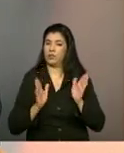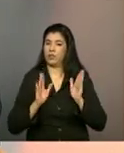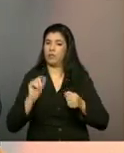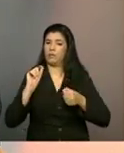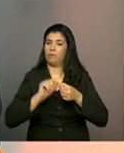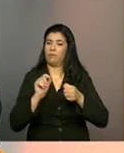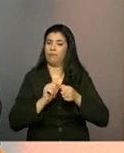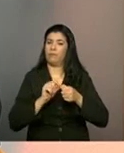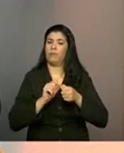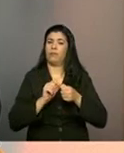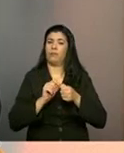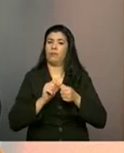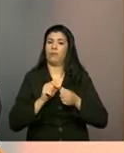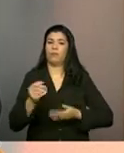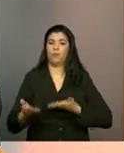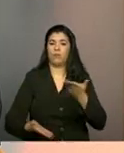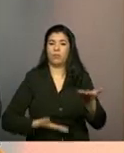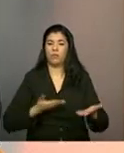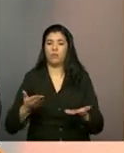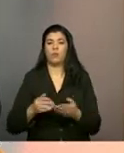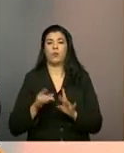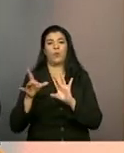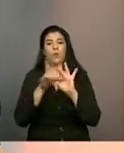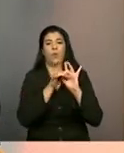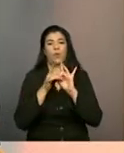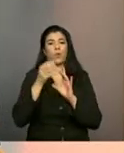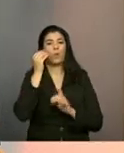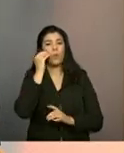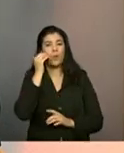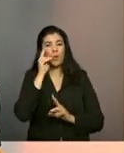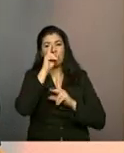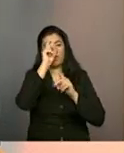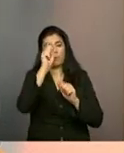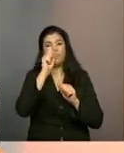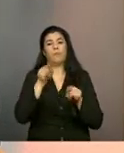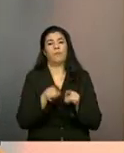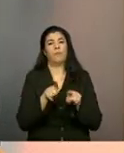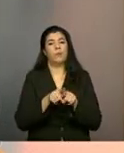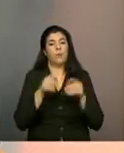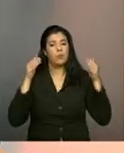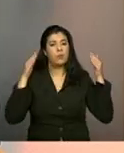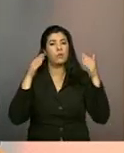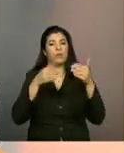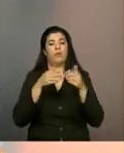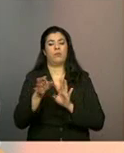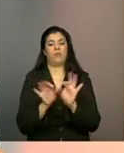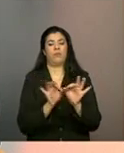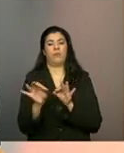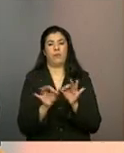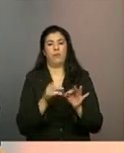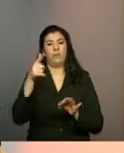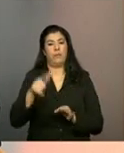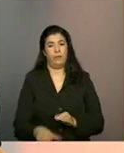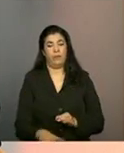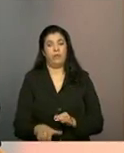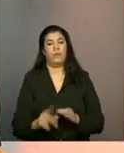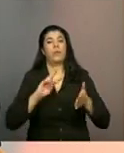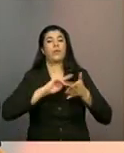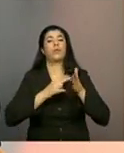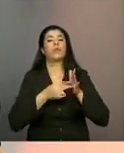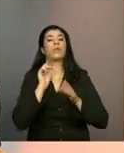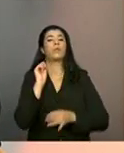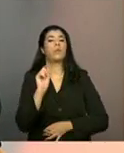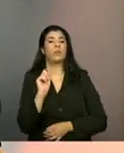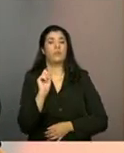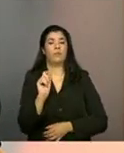o serviço à convivência e o fortalecimento de vínculos, culminando aí então nesse reordenamento. Isso significou aí,